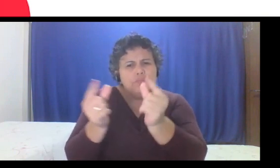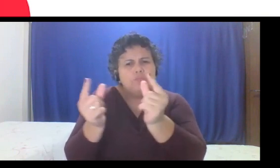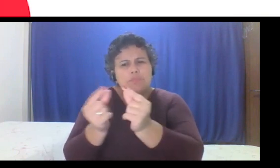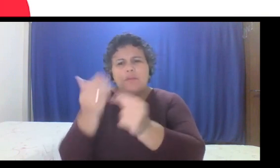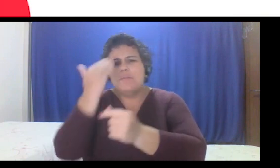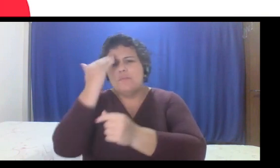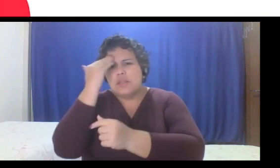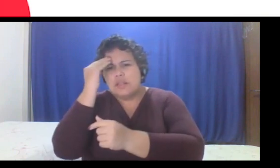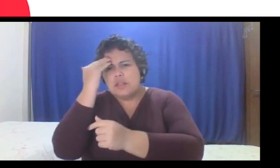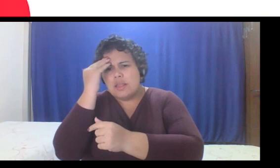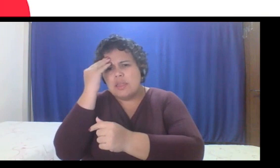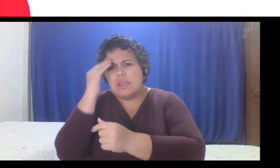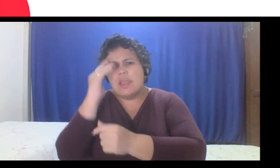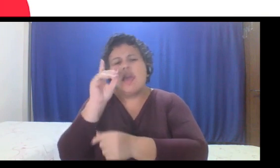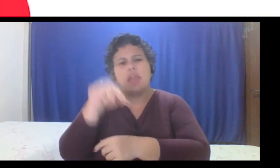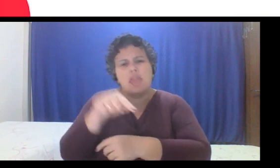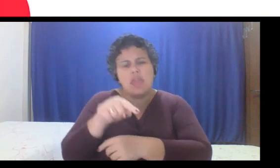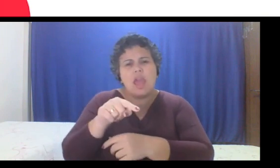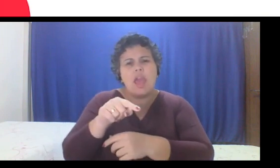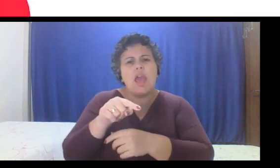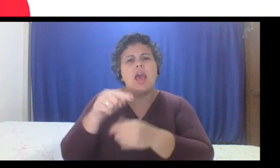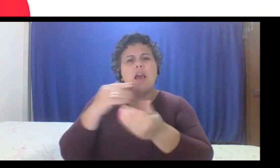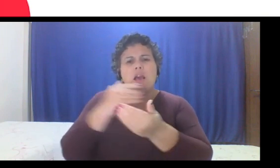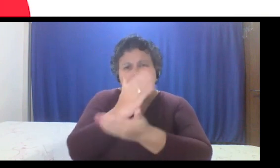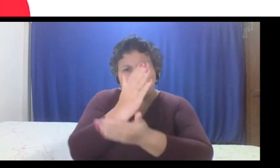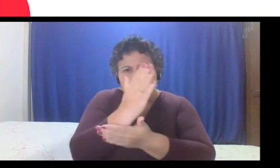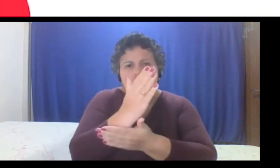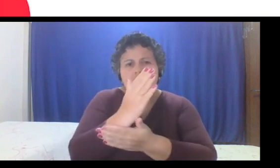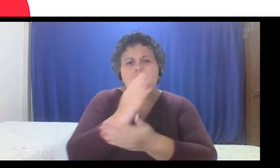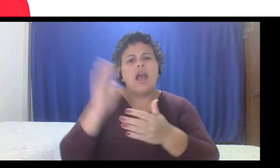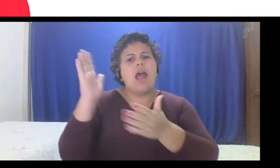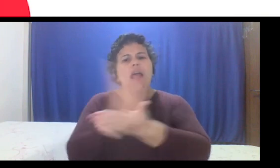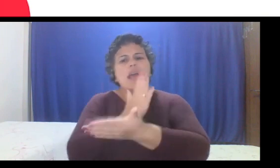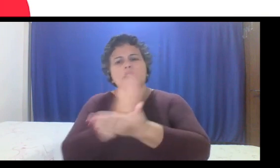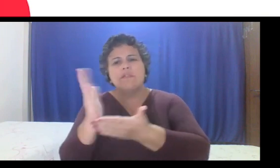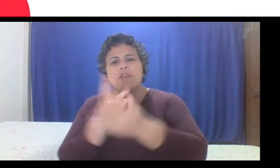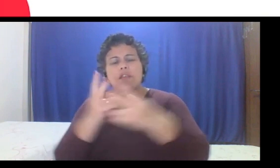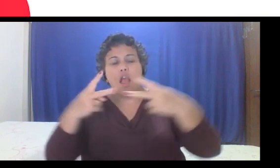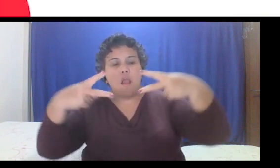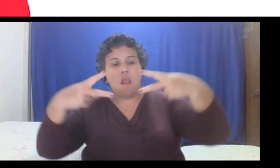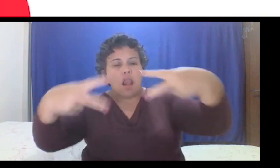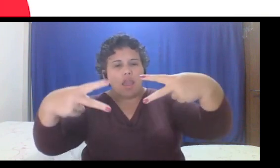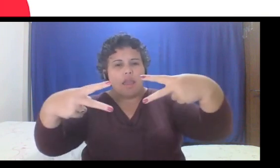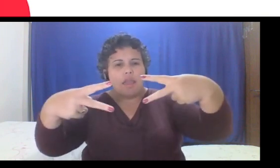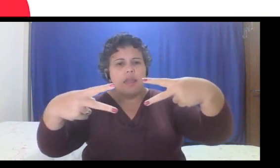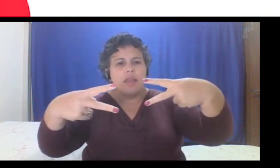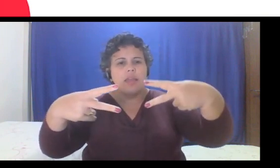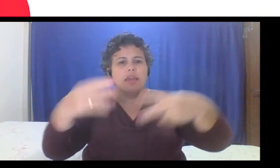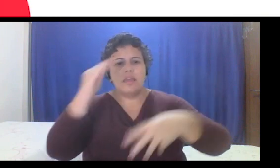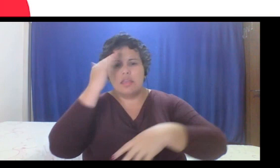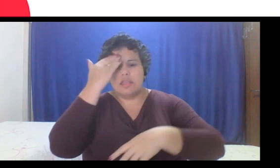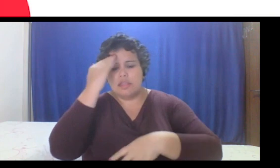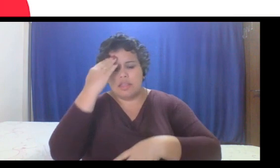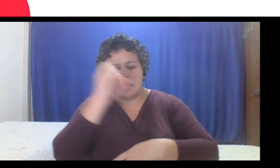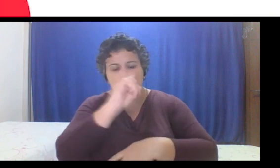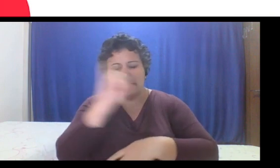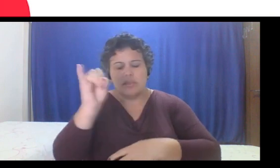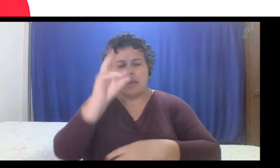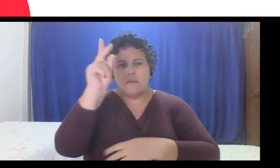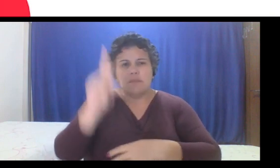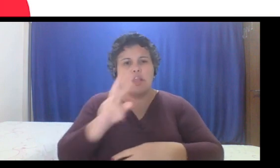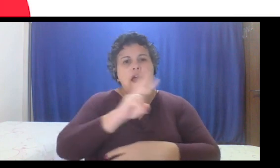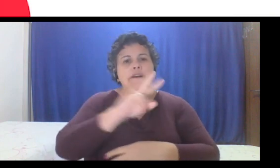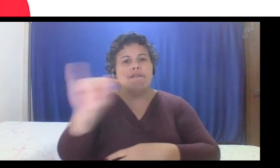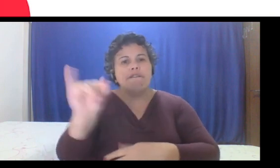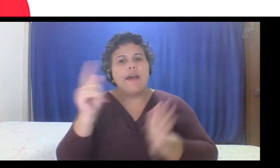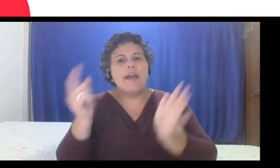caminho, né. Às vezes, só colocando um link numa página e entender se alguém vai clicar lá, é uma hipótese, e é uma hipótese